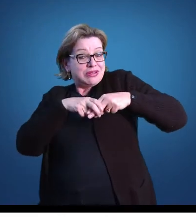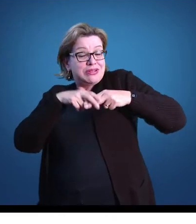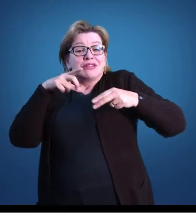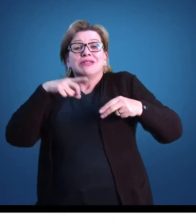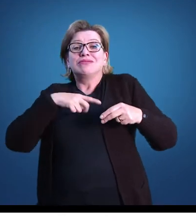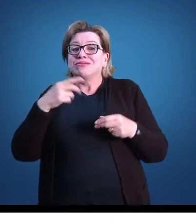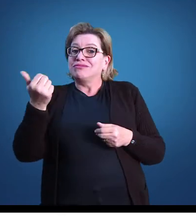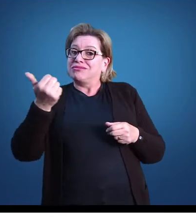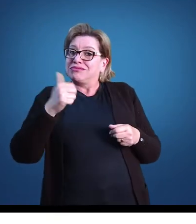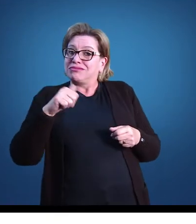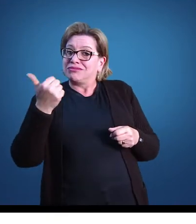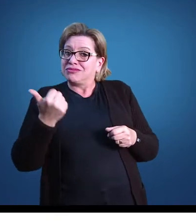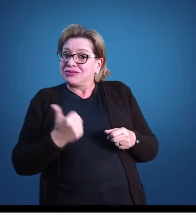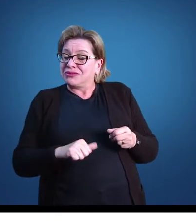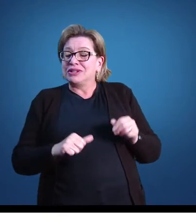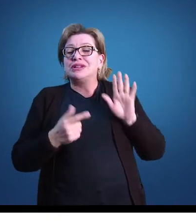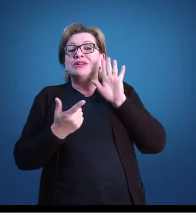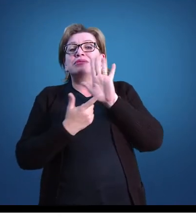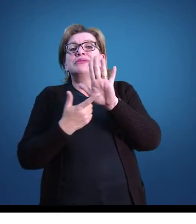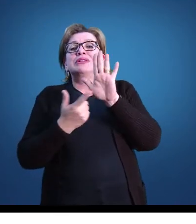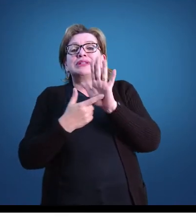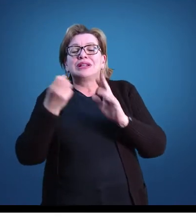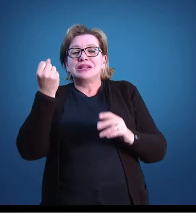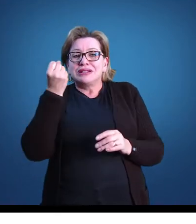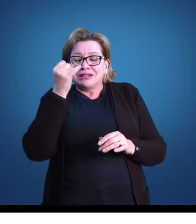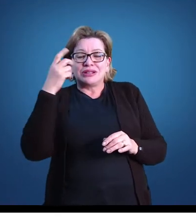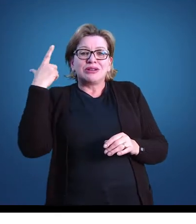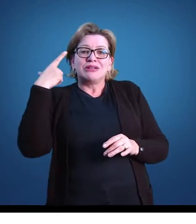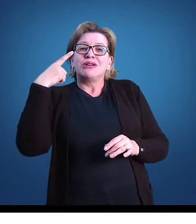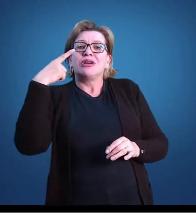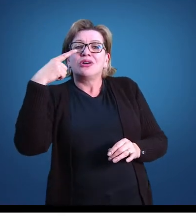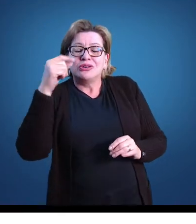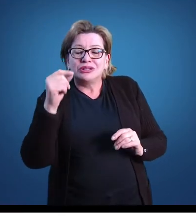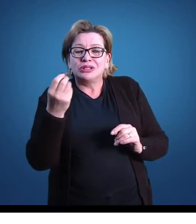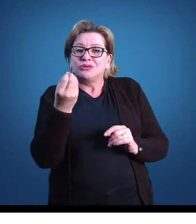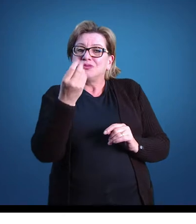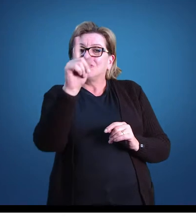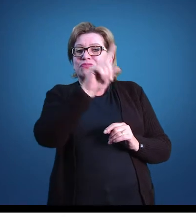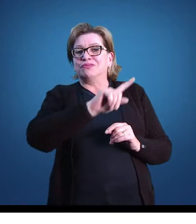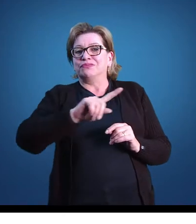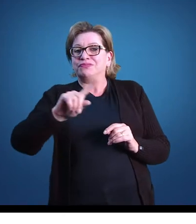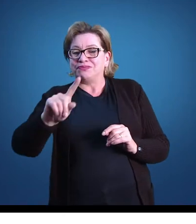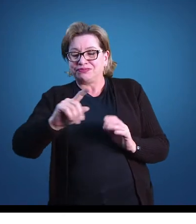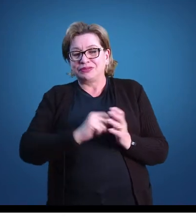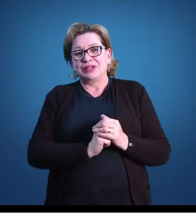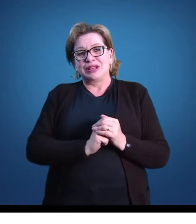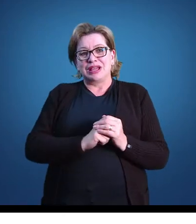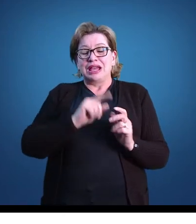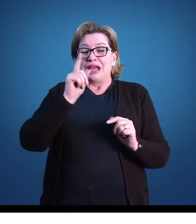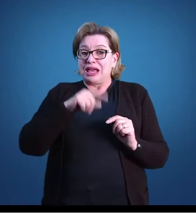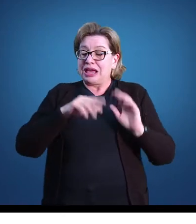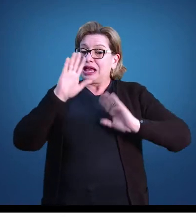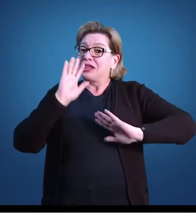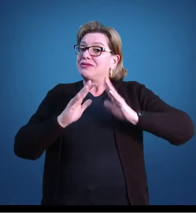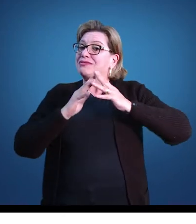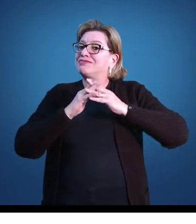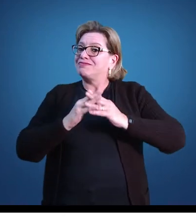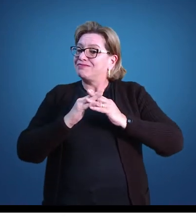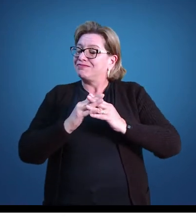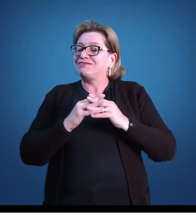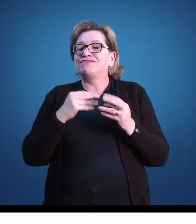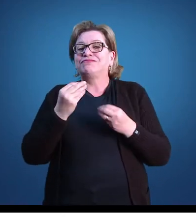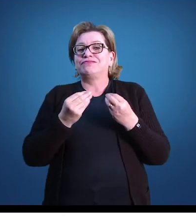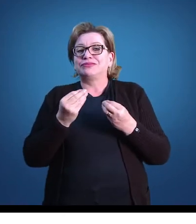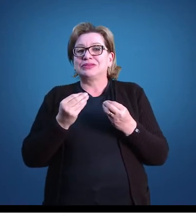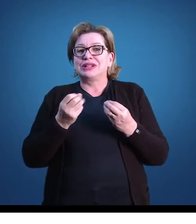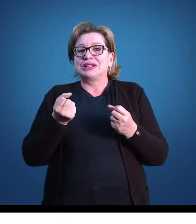avaliação para determinar se eles alcançaram o nível esperado ou não. Então, essa é uma das grandes dificuldades.